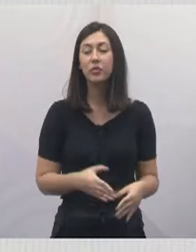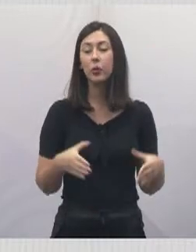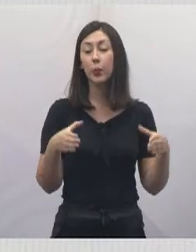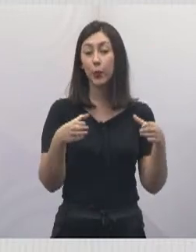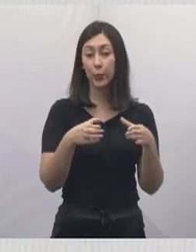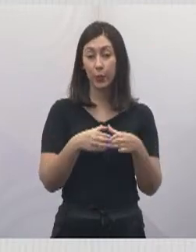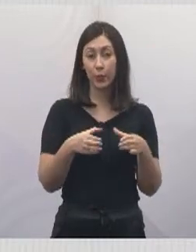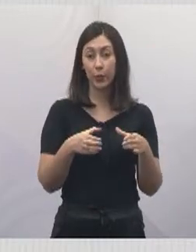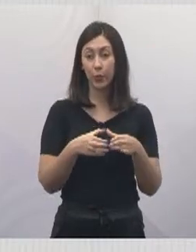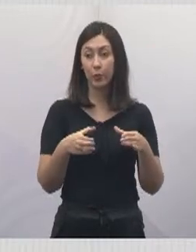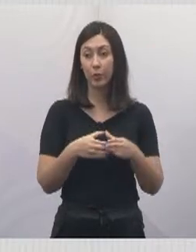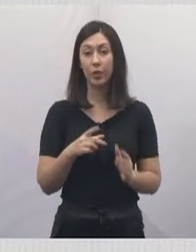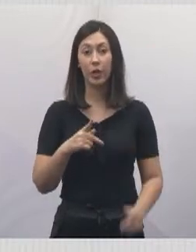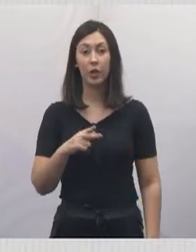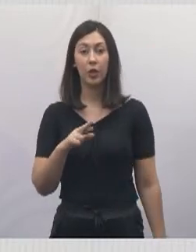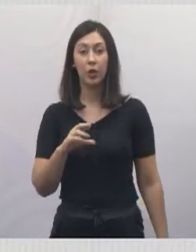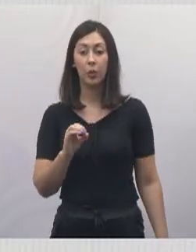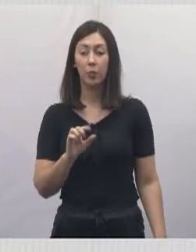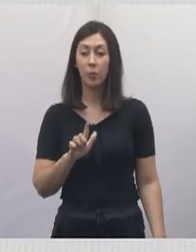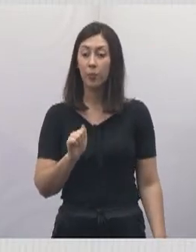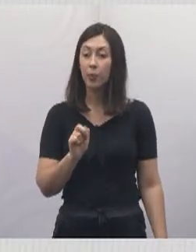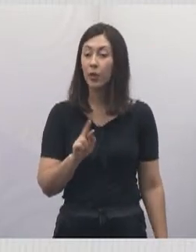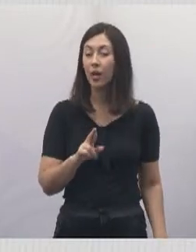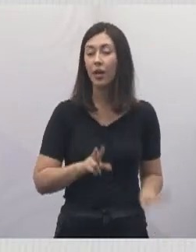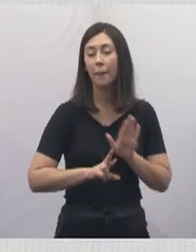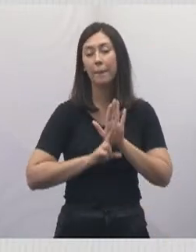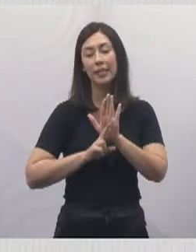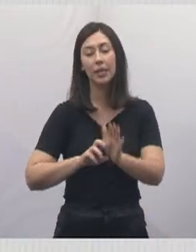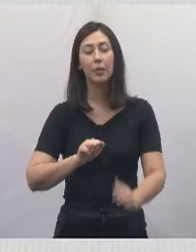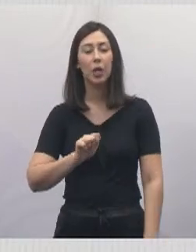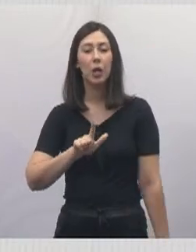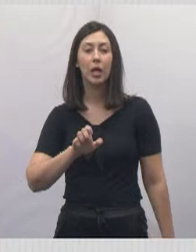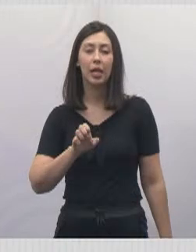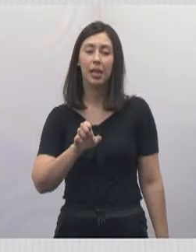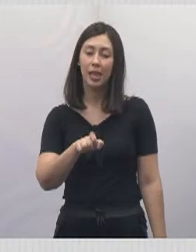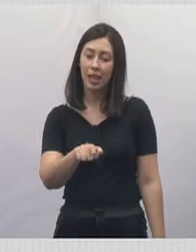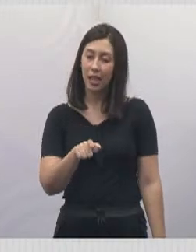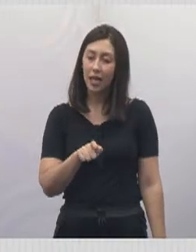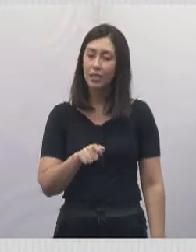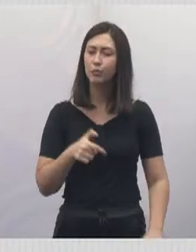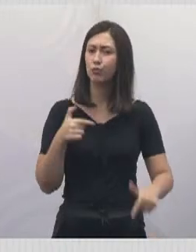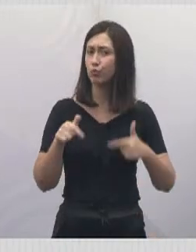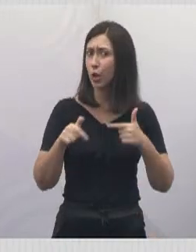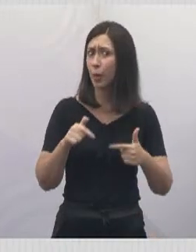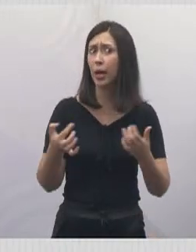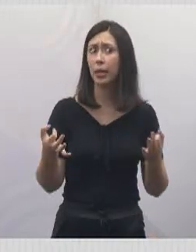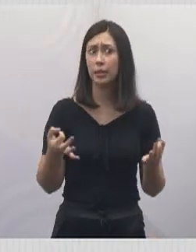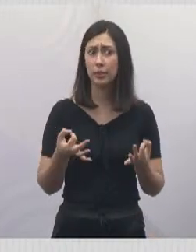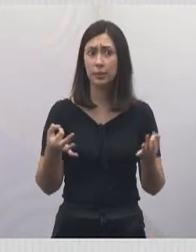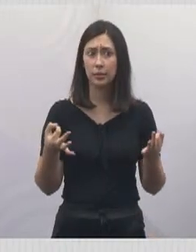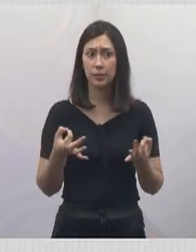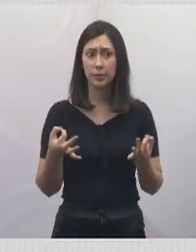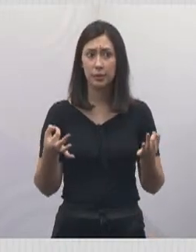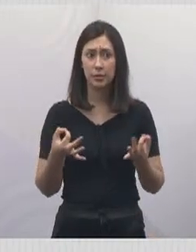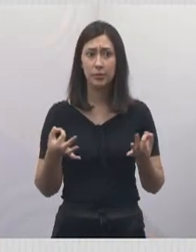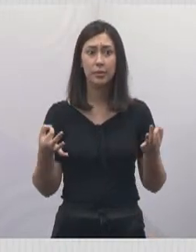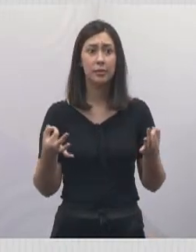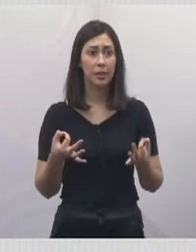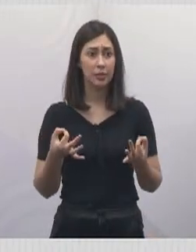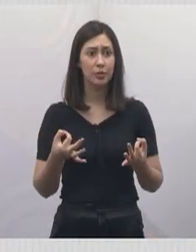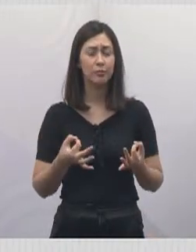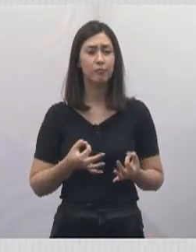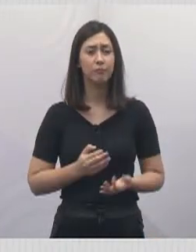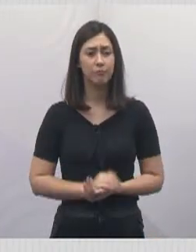equipe da Prolar, na pessoa do Alex, pelo excelente trabalho que vem desenvolvendo na Prolar, dando